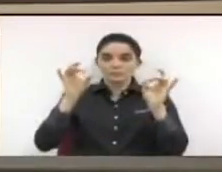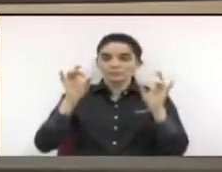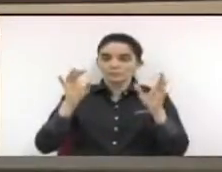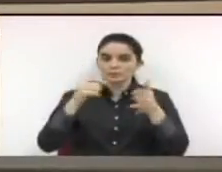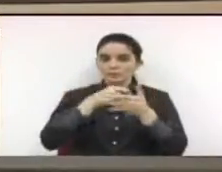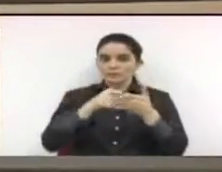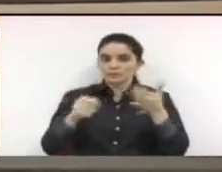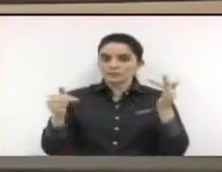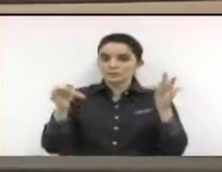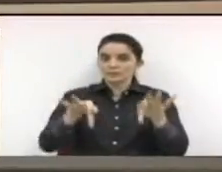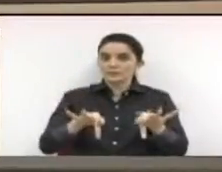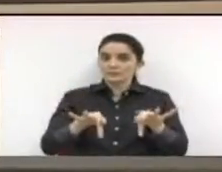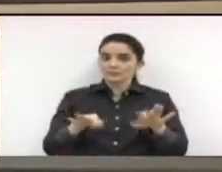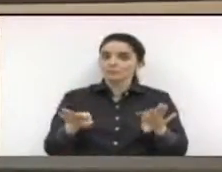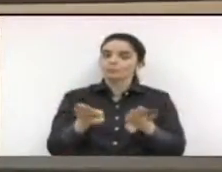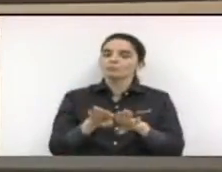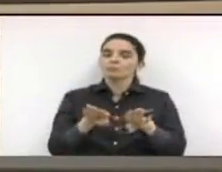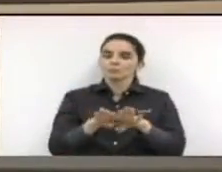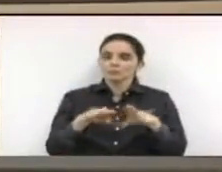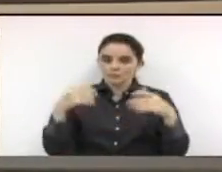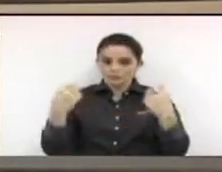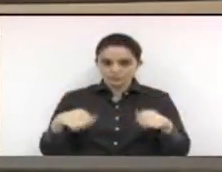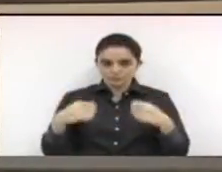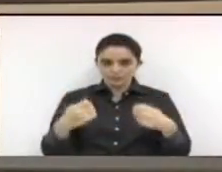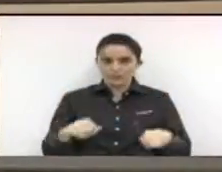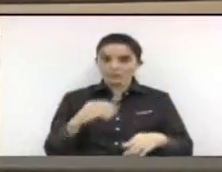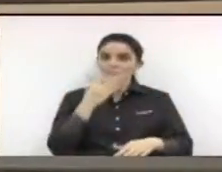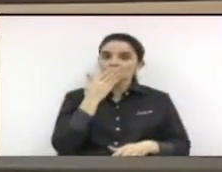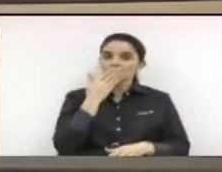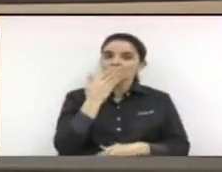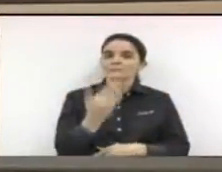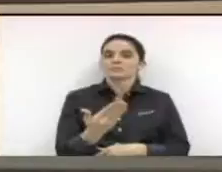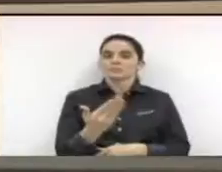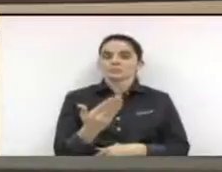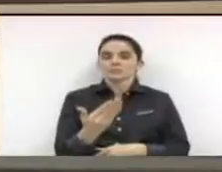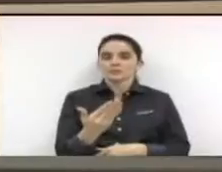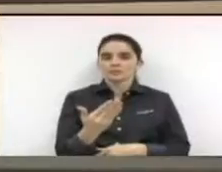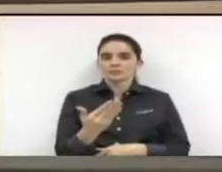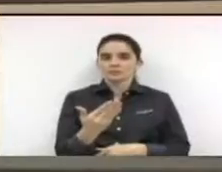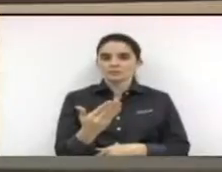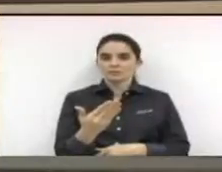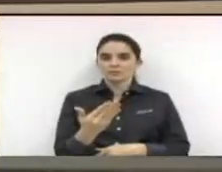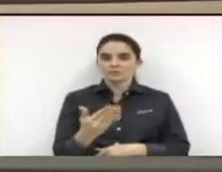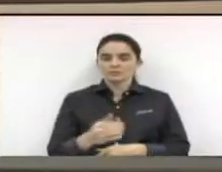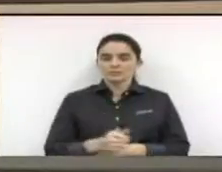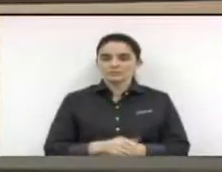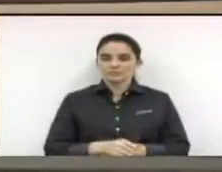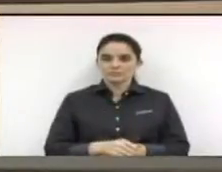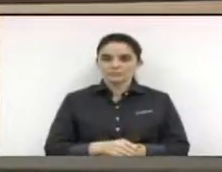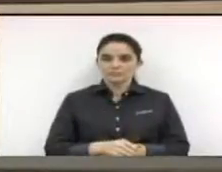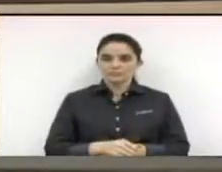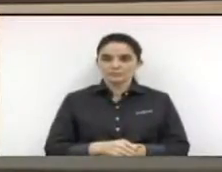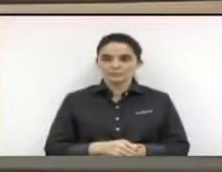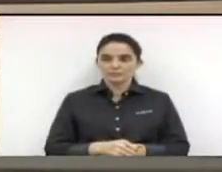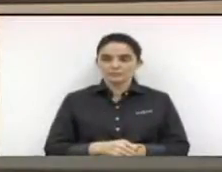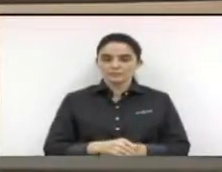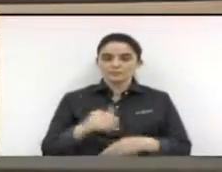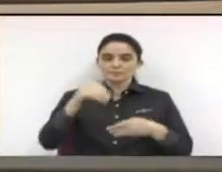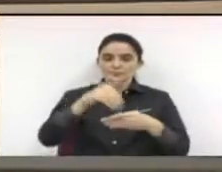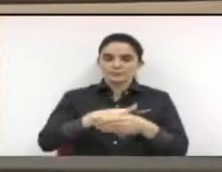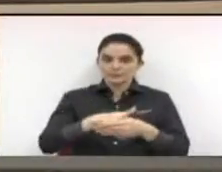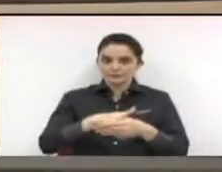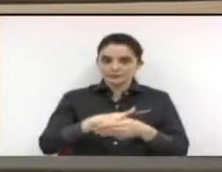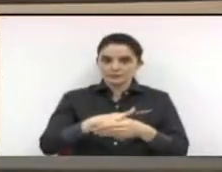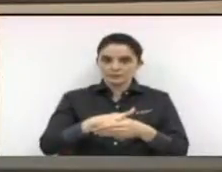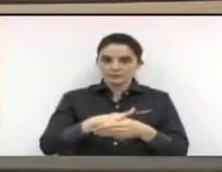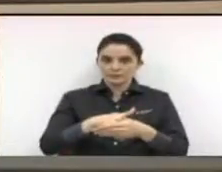redação final também carece de um requerimento para a votação